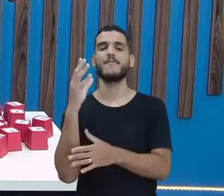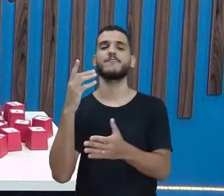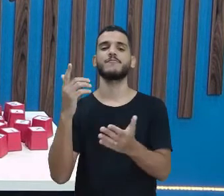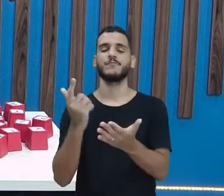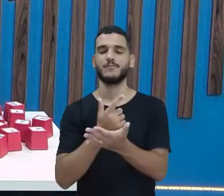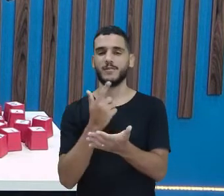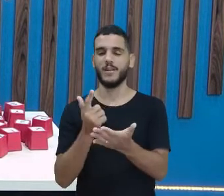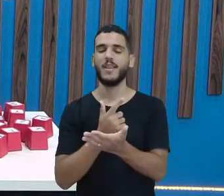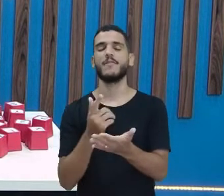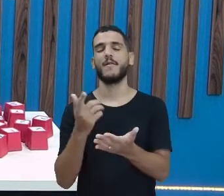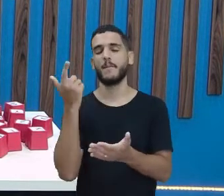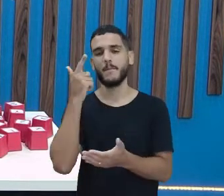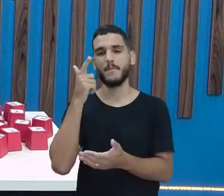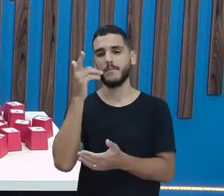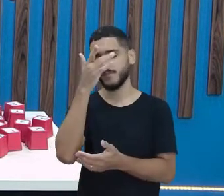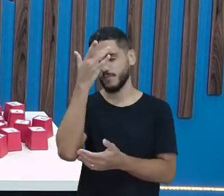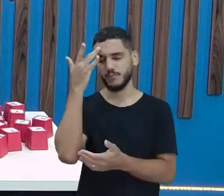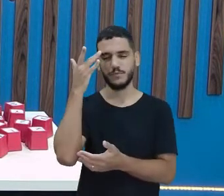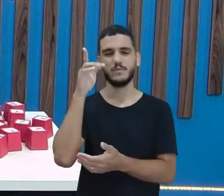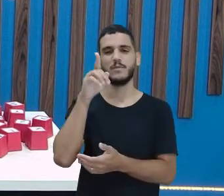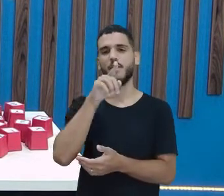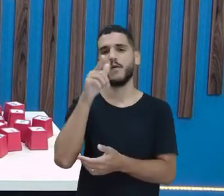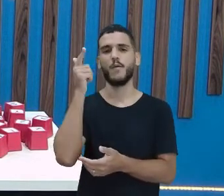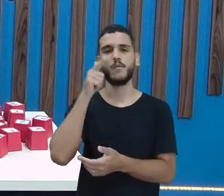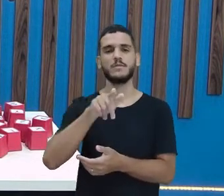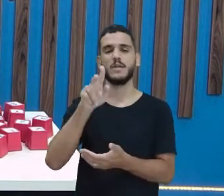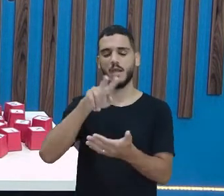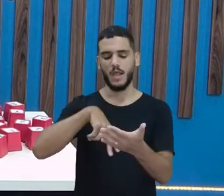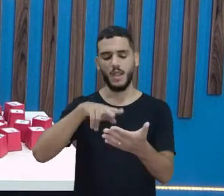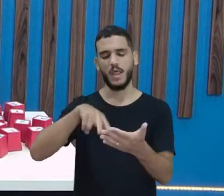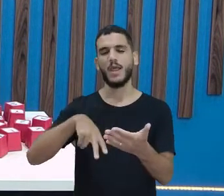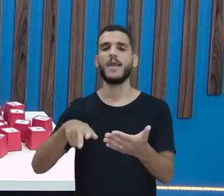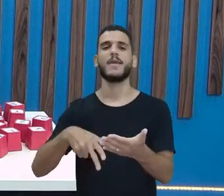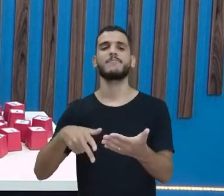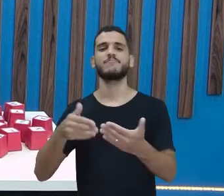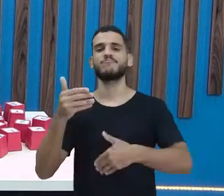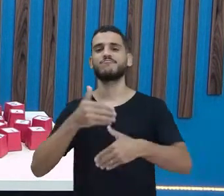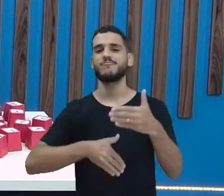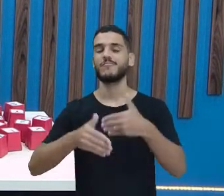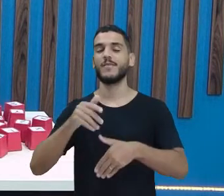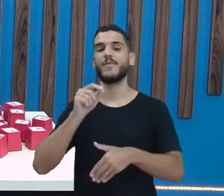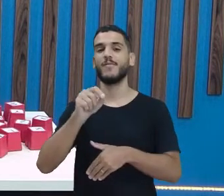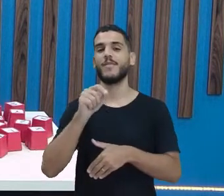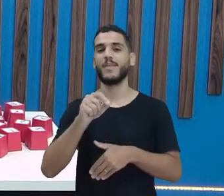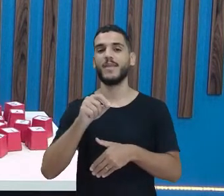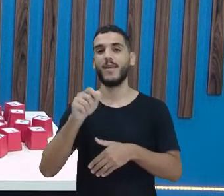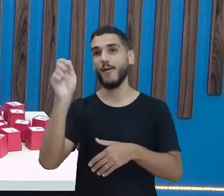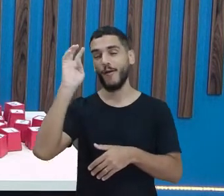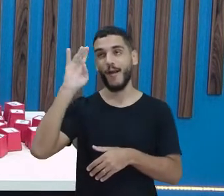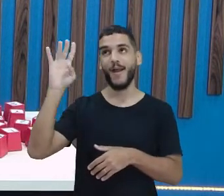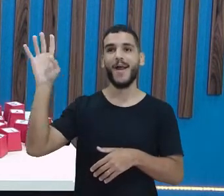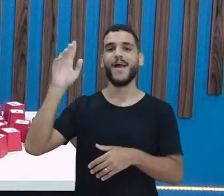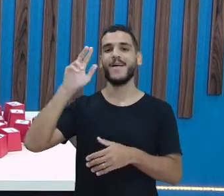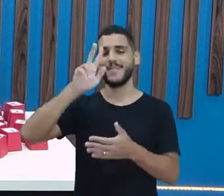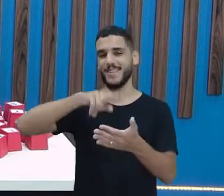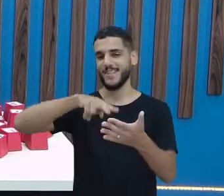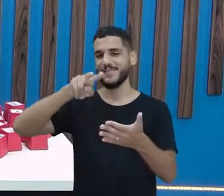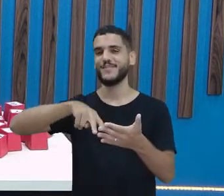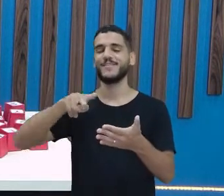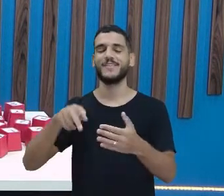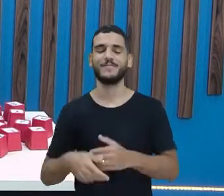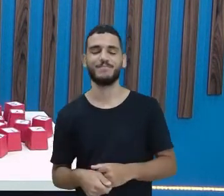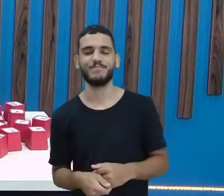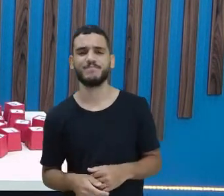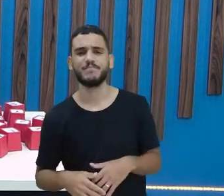você pode ler, não é? E participar do mundo da leitura com mais facilidade, tá? Você